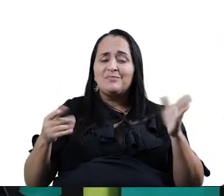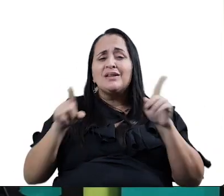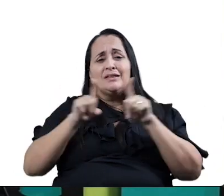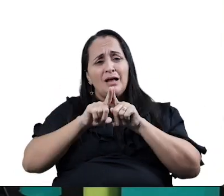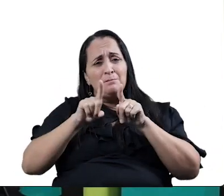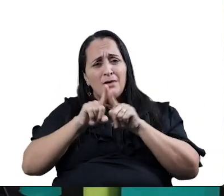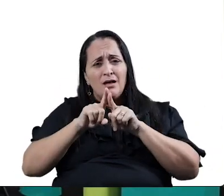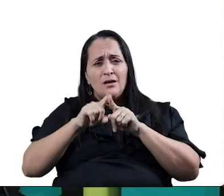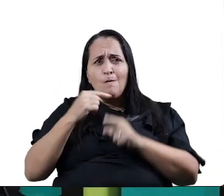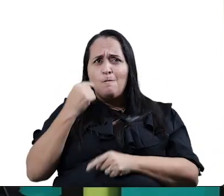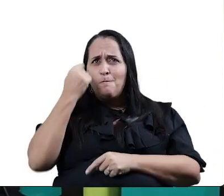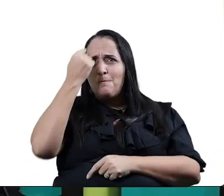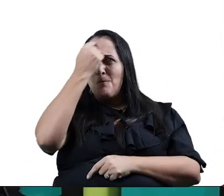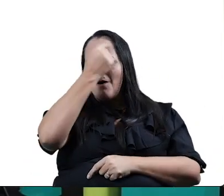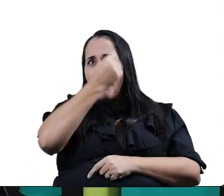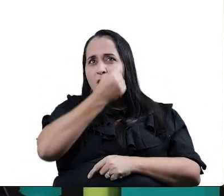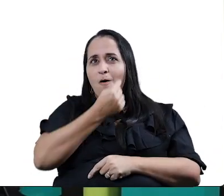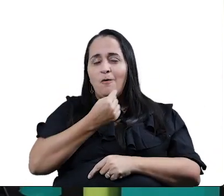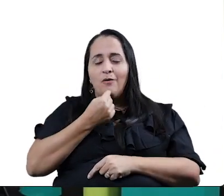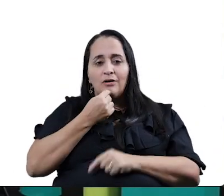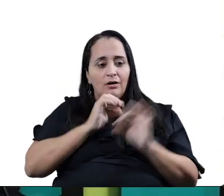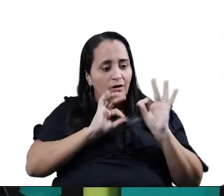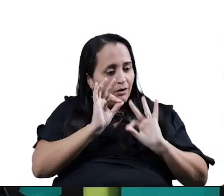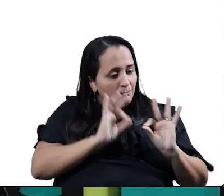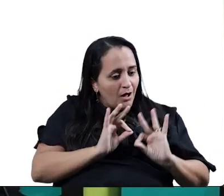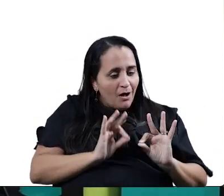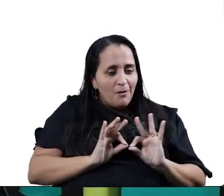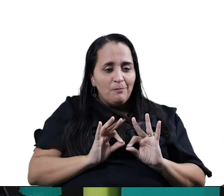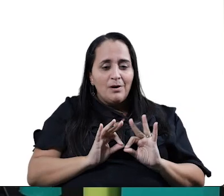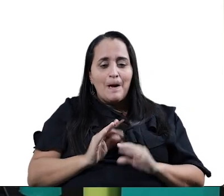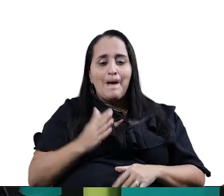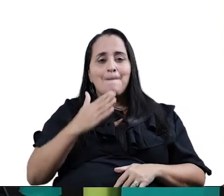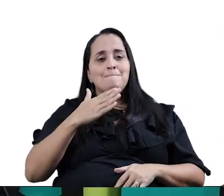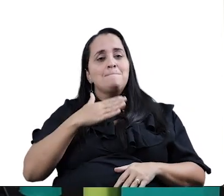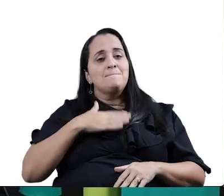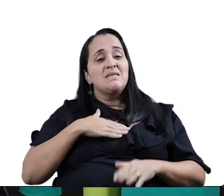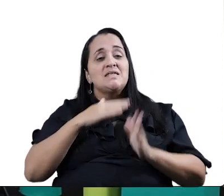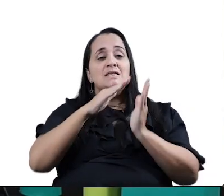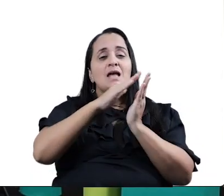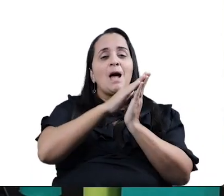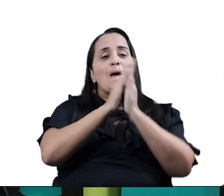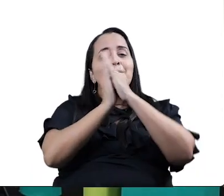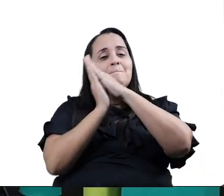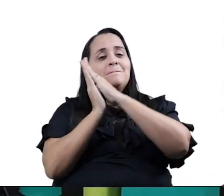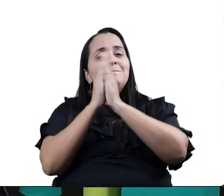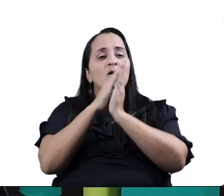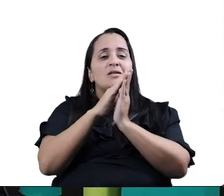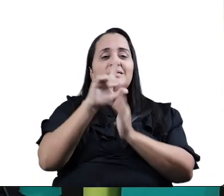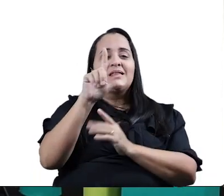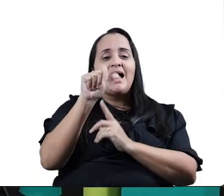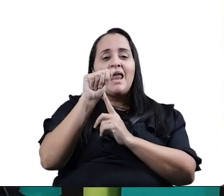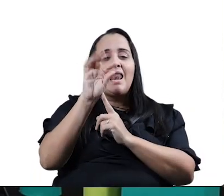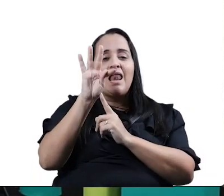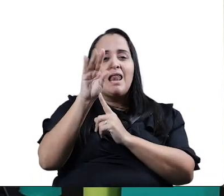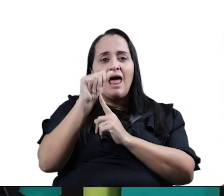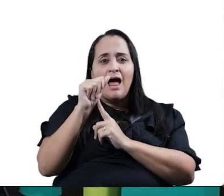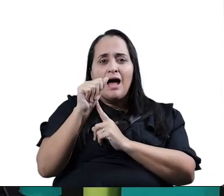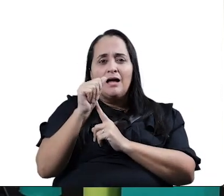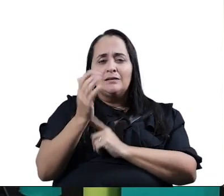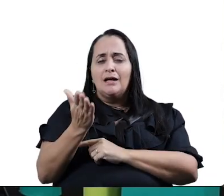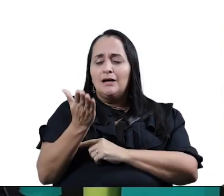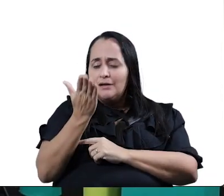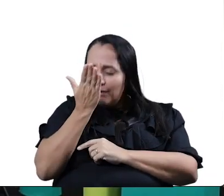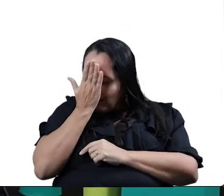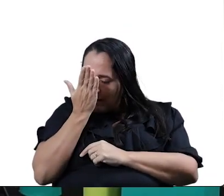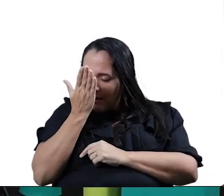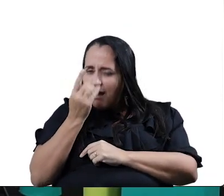que demorou uma hora para fazer a arrumação. Pois minha boneca de lata bateu o nariz no